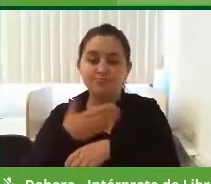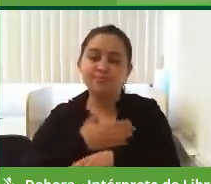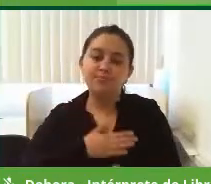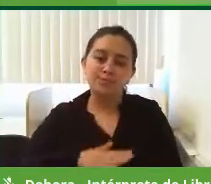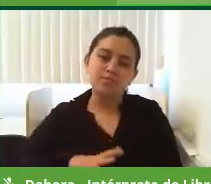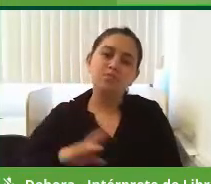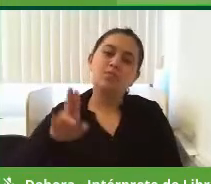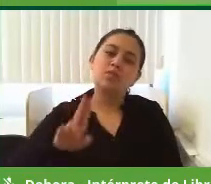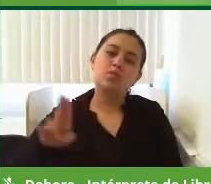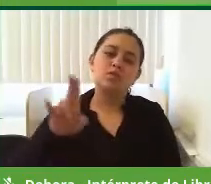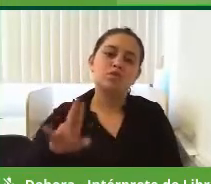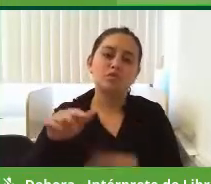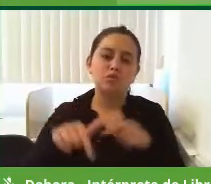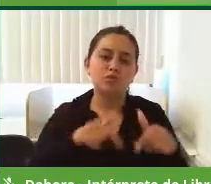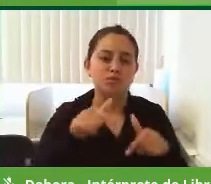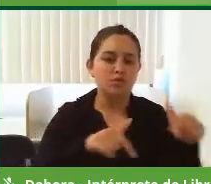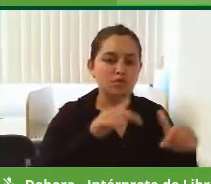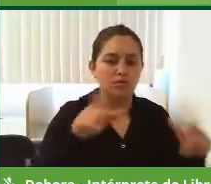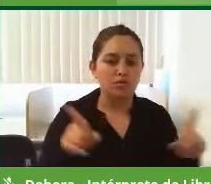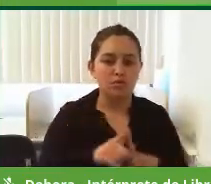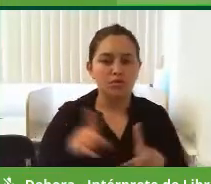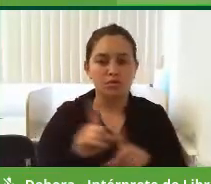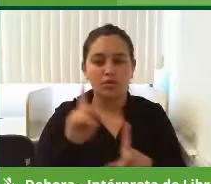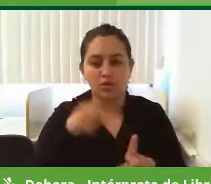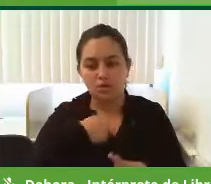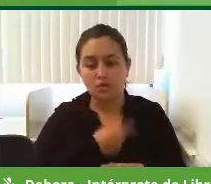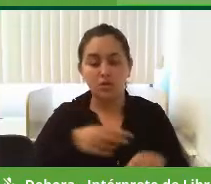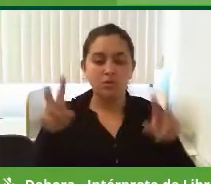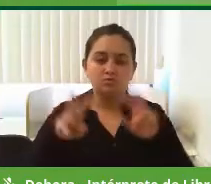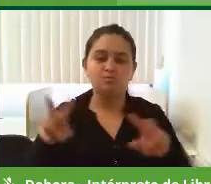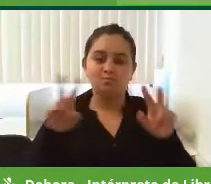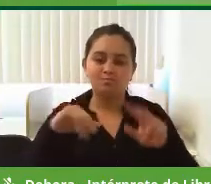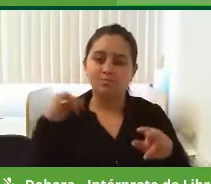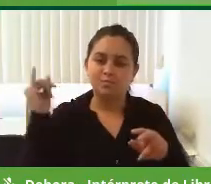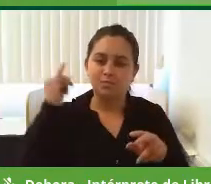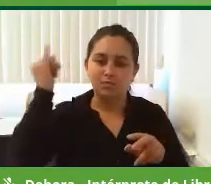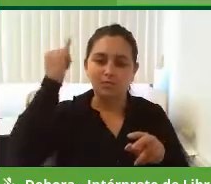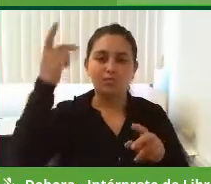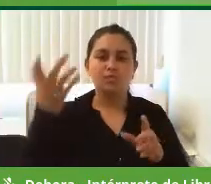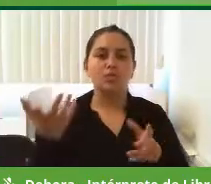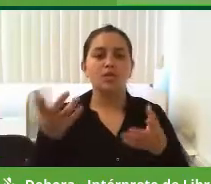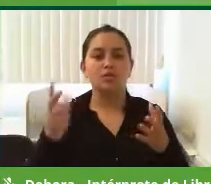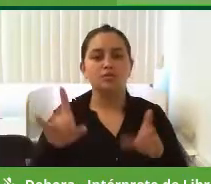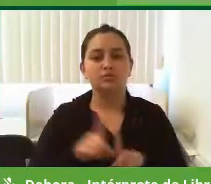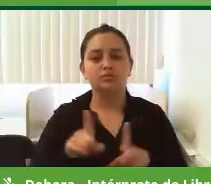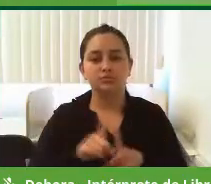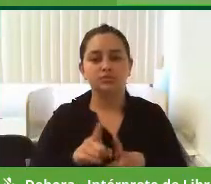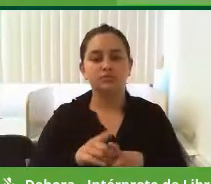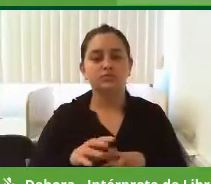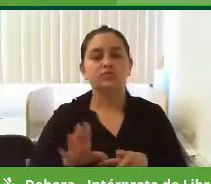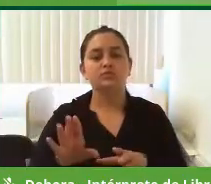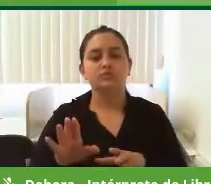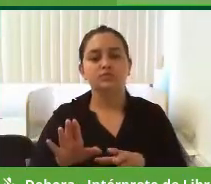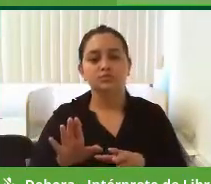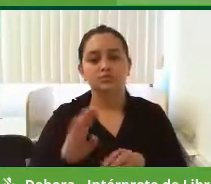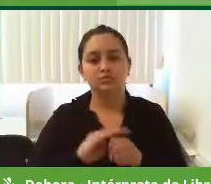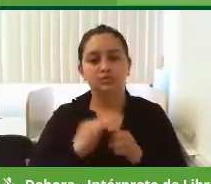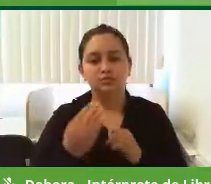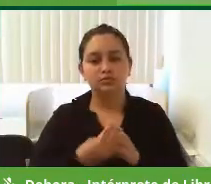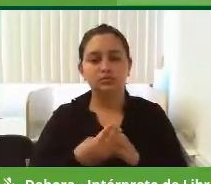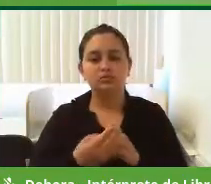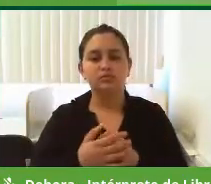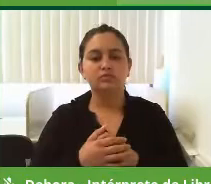usuários trabalhar essa questão, né? Então, nós vemos que dá a importância de mudar os prédios públicos para o bairro. E aí,